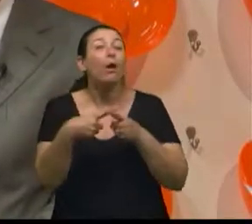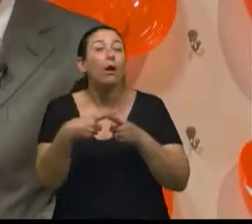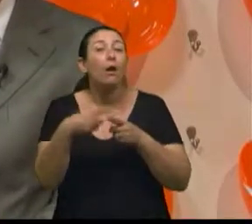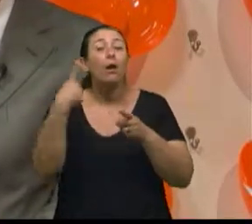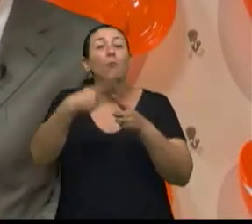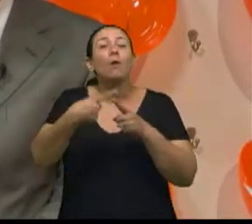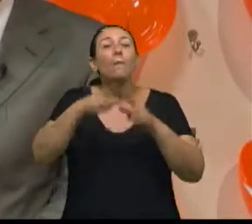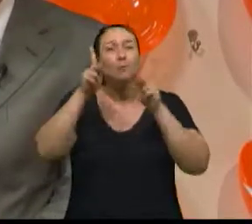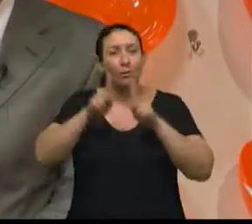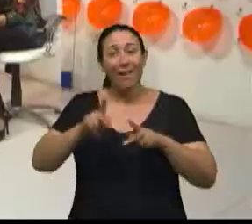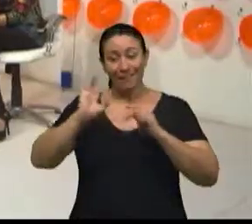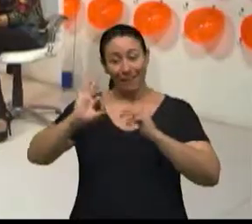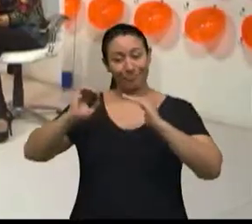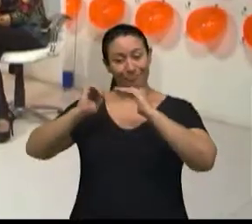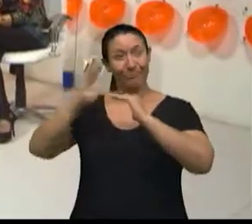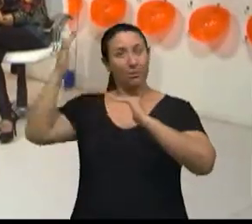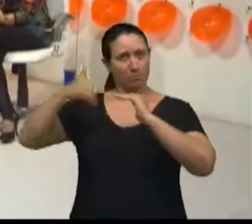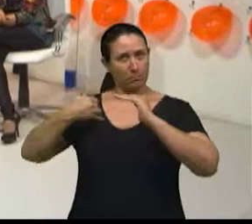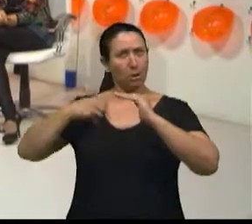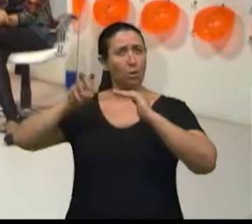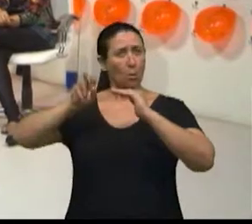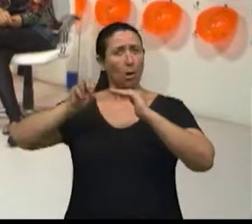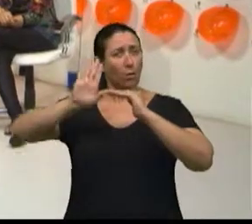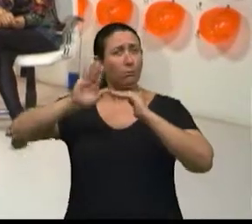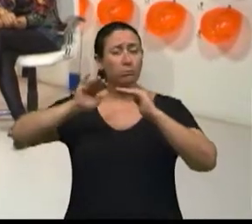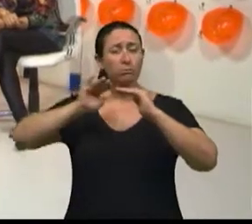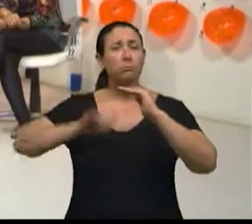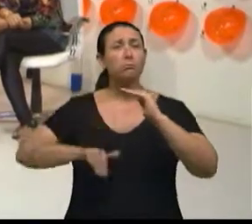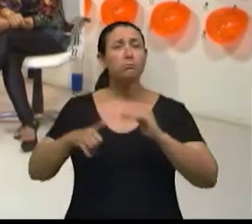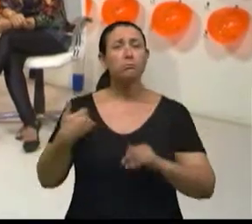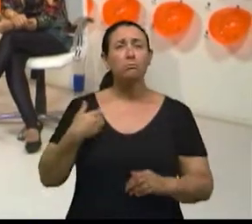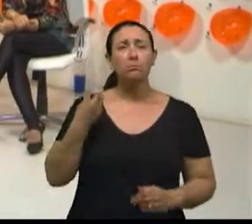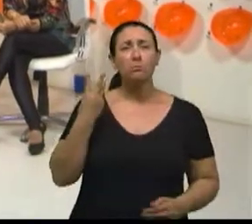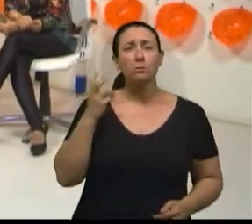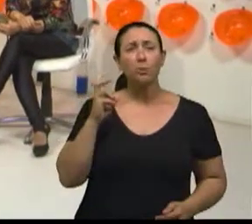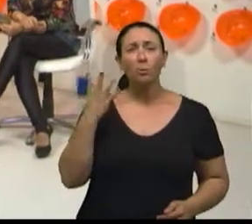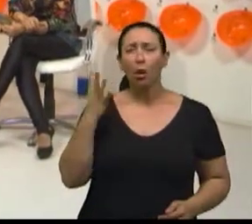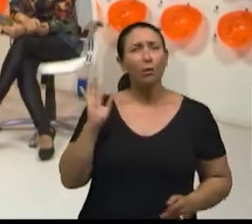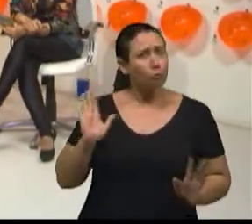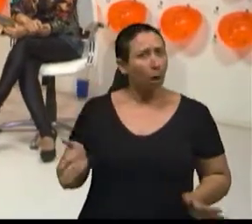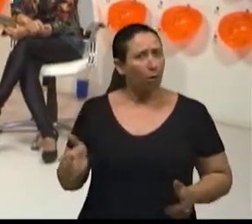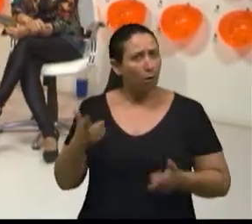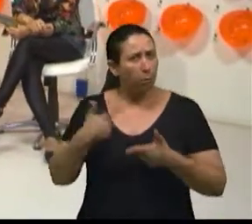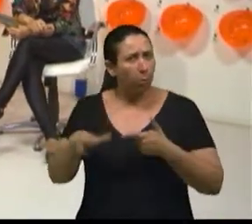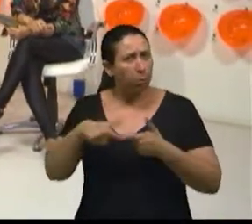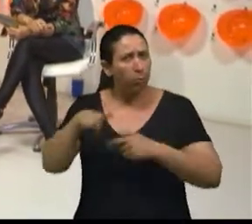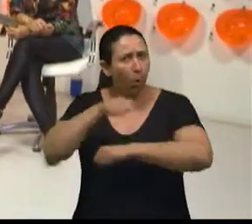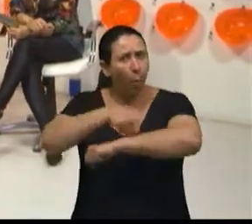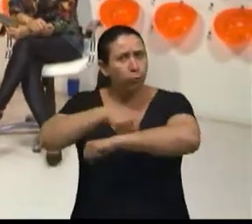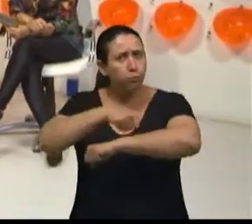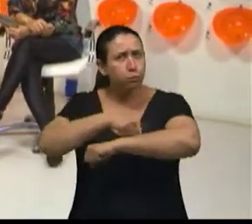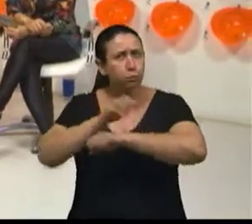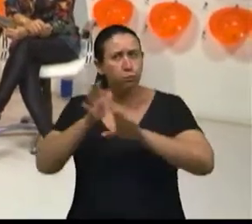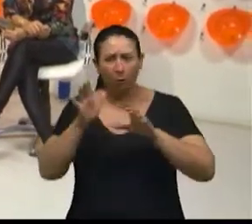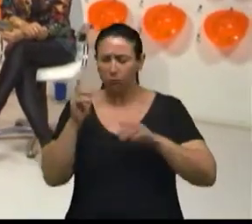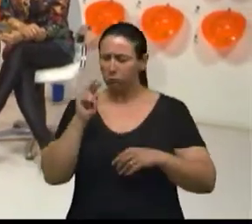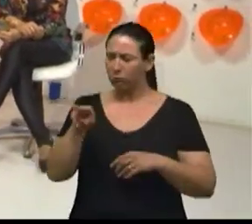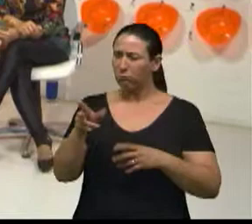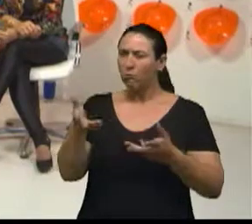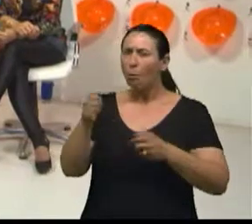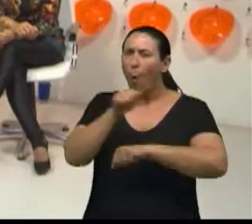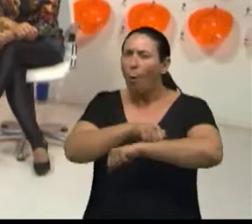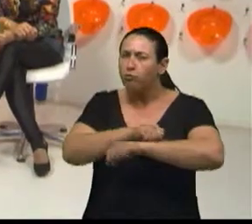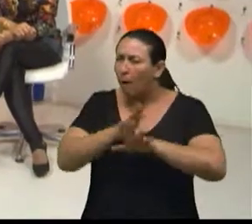a partir de 50 anos, hoje a gente encontra pessoas de 35, 40, já com uma qualidade ruim óssea, né?